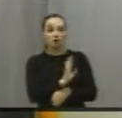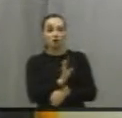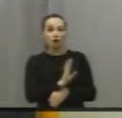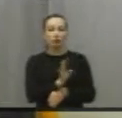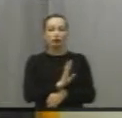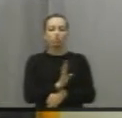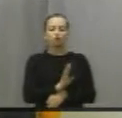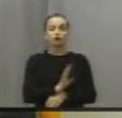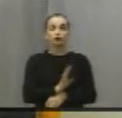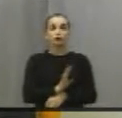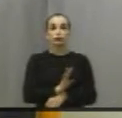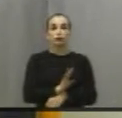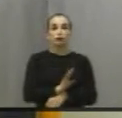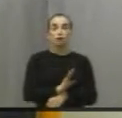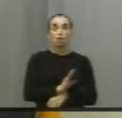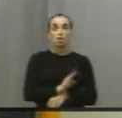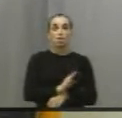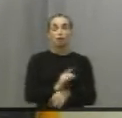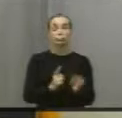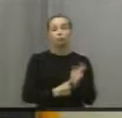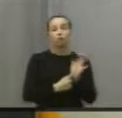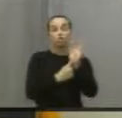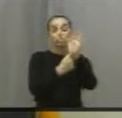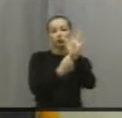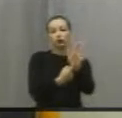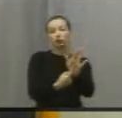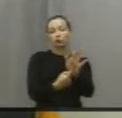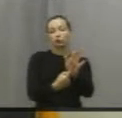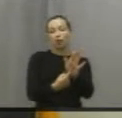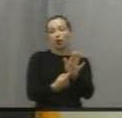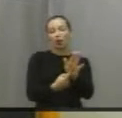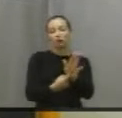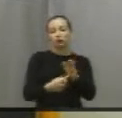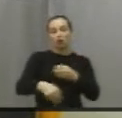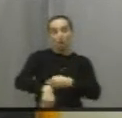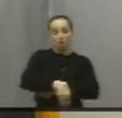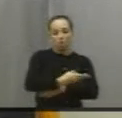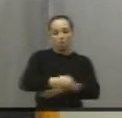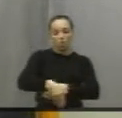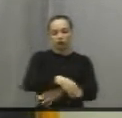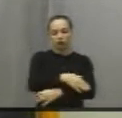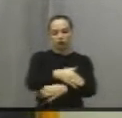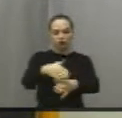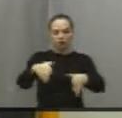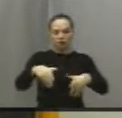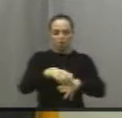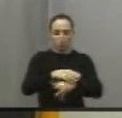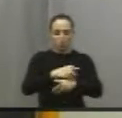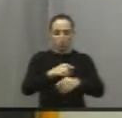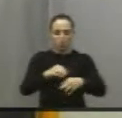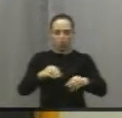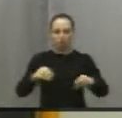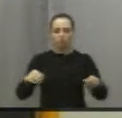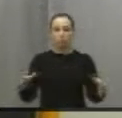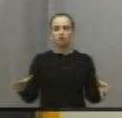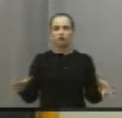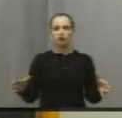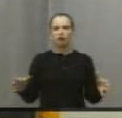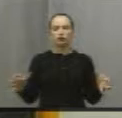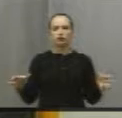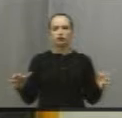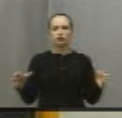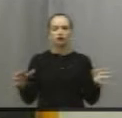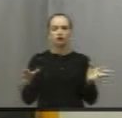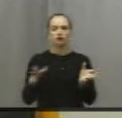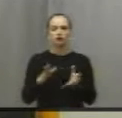imprensa, colocar um pedacinho do asfalto lá, não precisa para uma mulher falando não, mas colocar lá um pedacinho do asfalto e dar um pause lá fazendo favor,